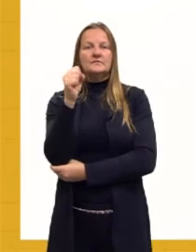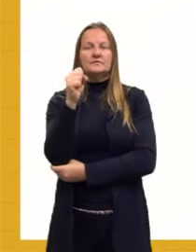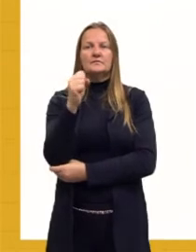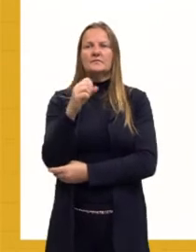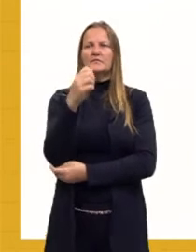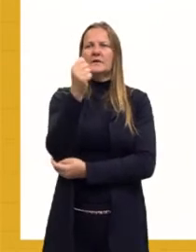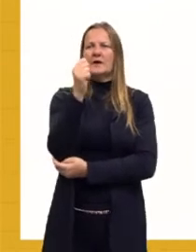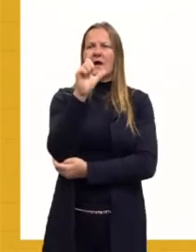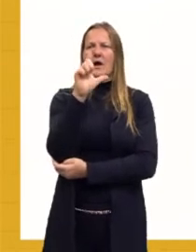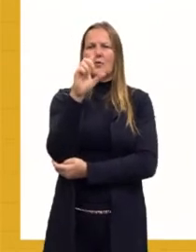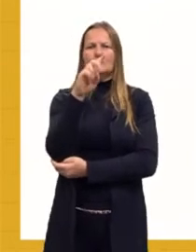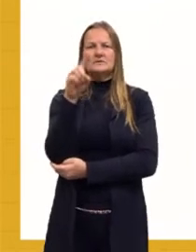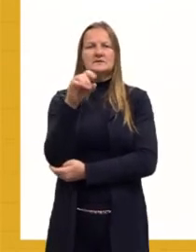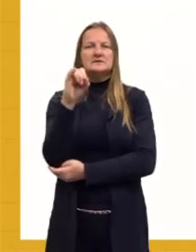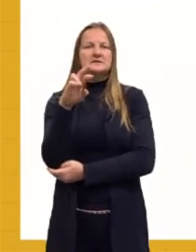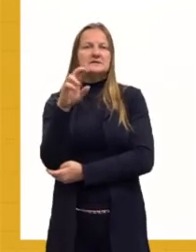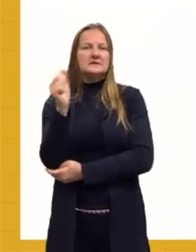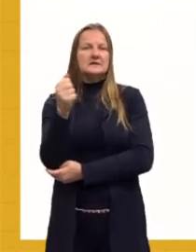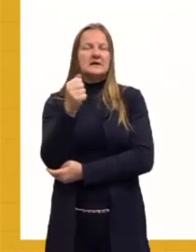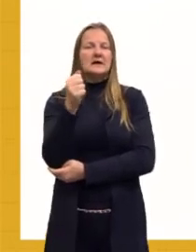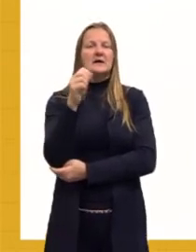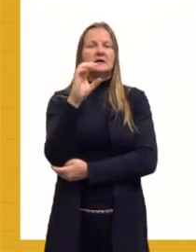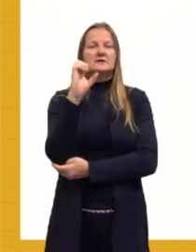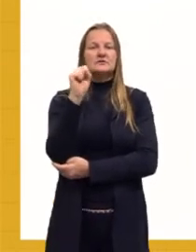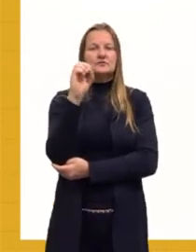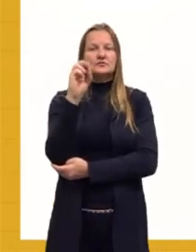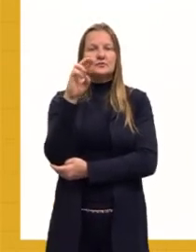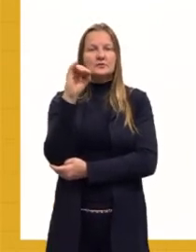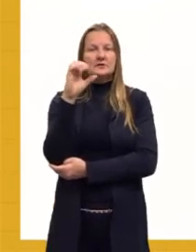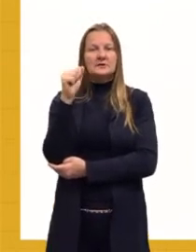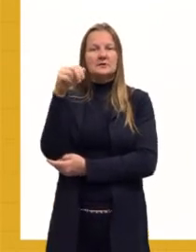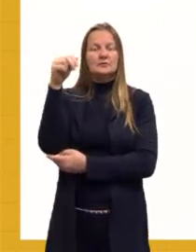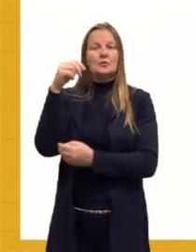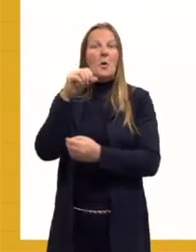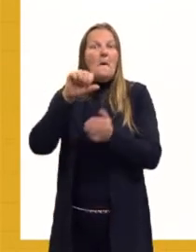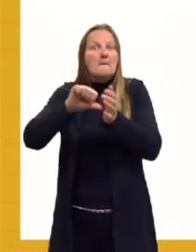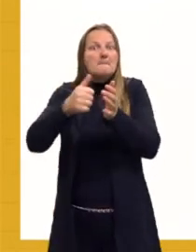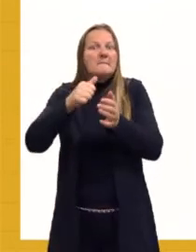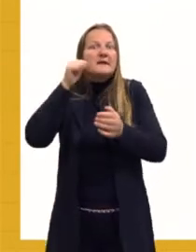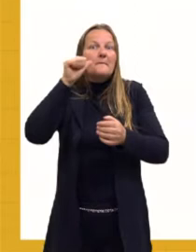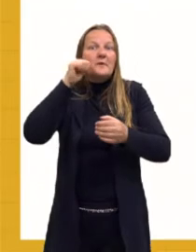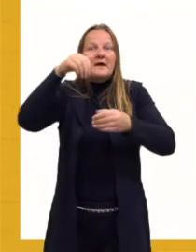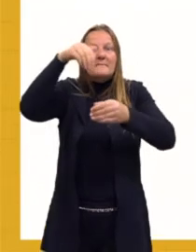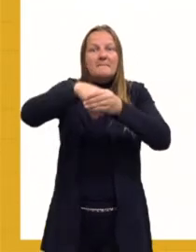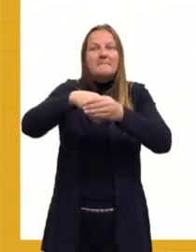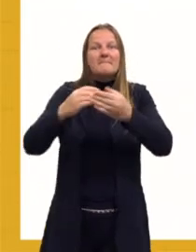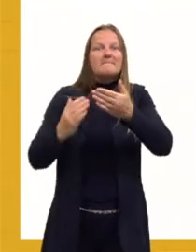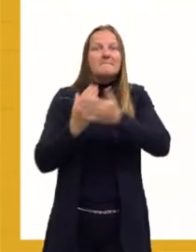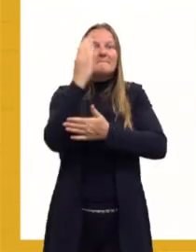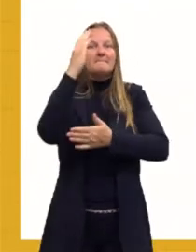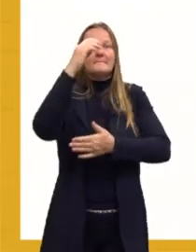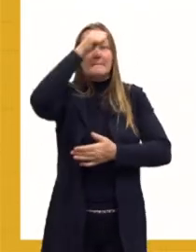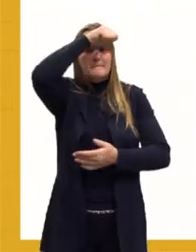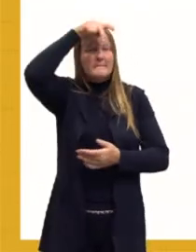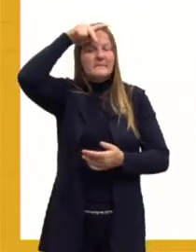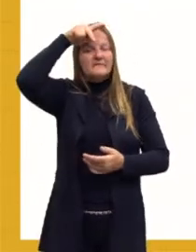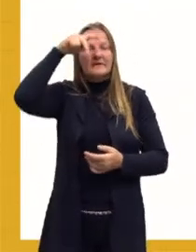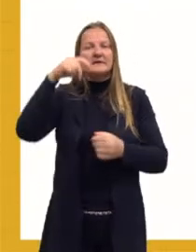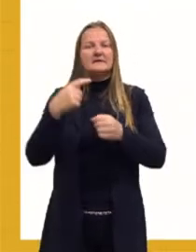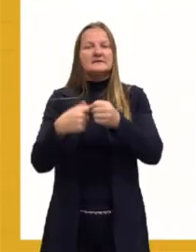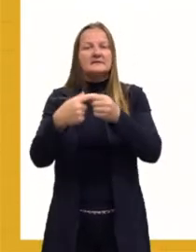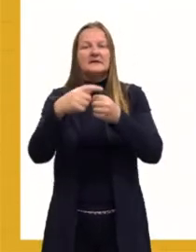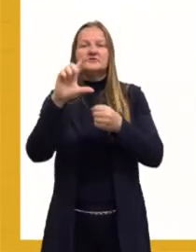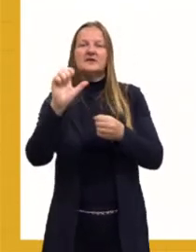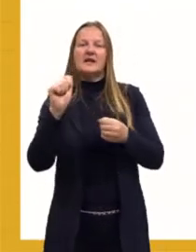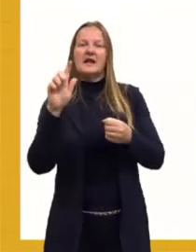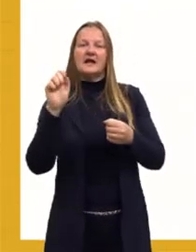Soriano, também no Rio Grande do Norte, consegue se eleger prefeita da cidade de Lages. Então, também, a primeira